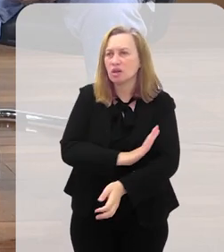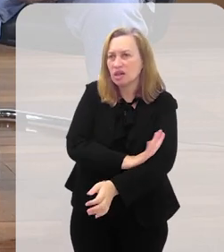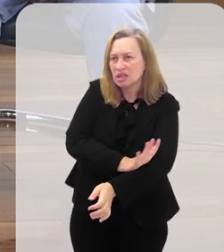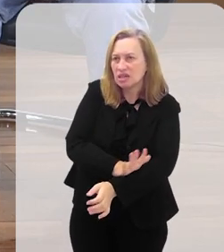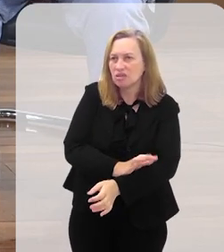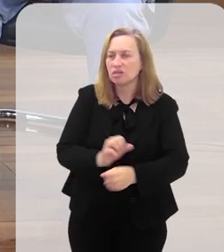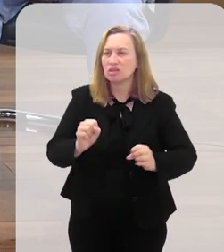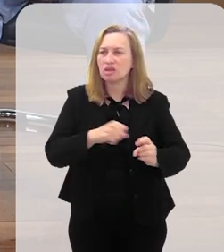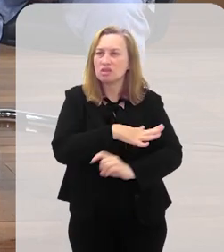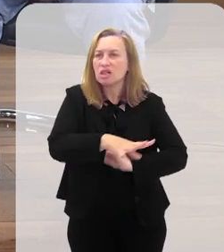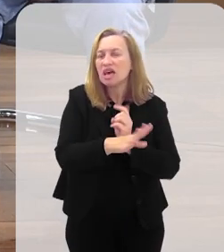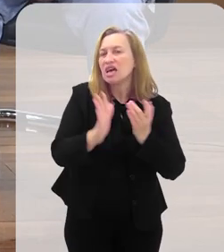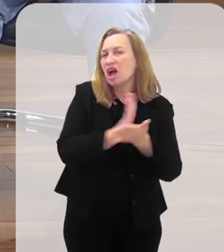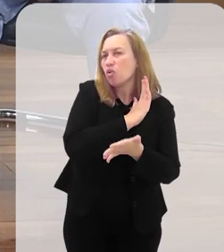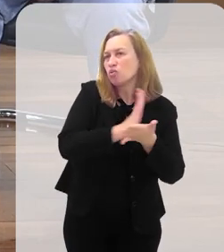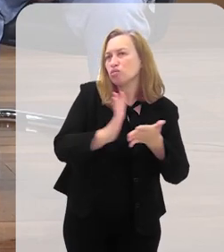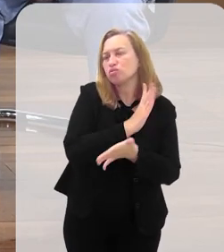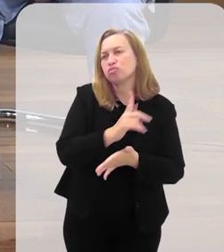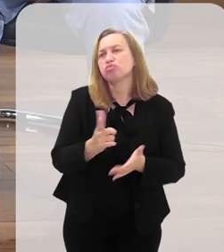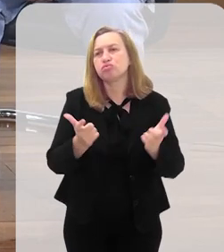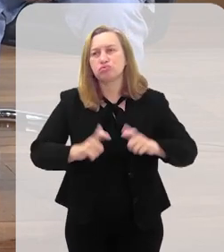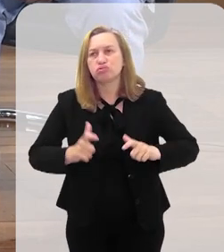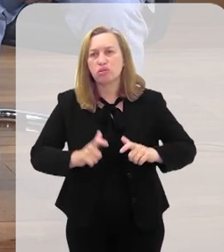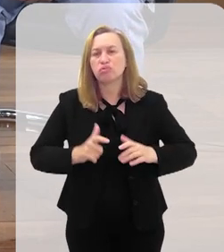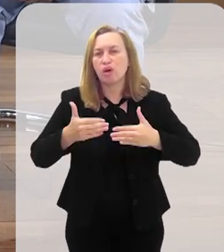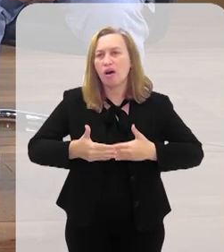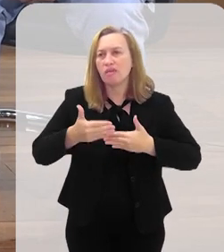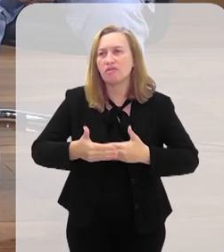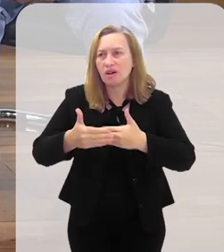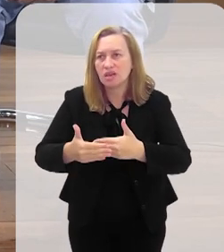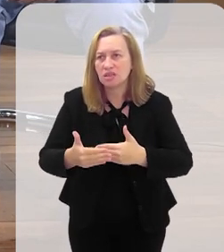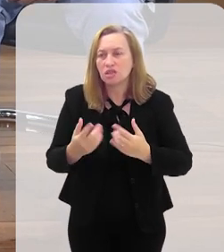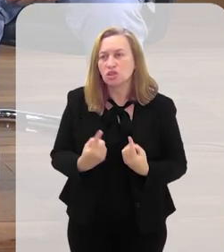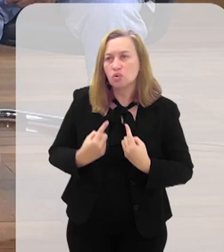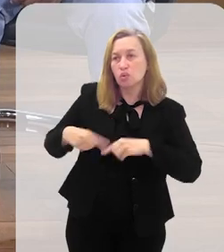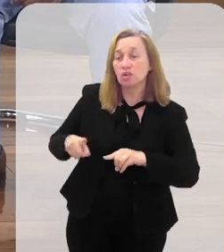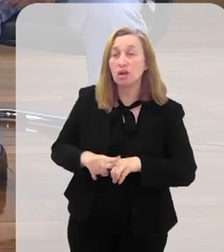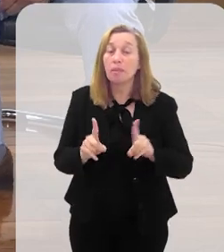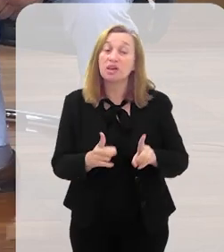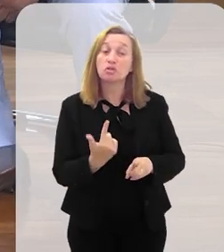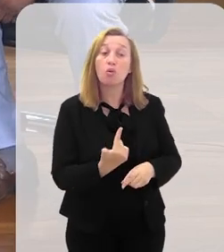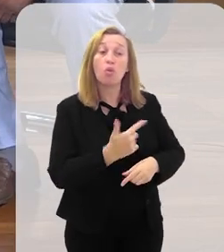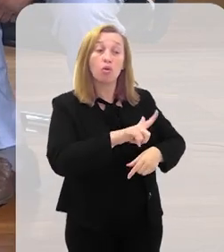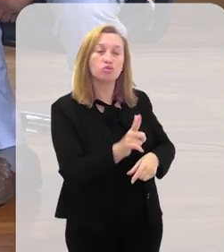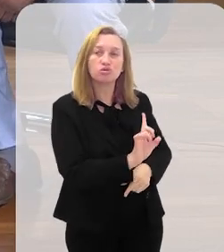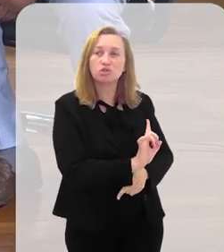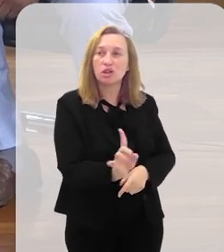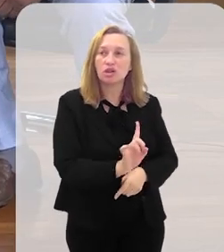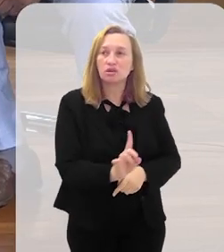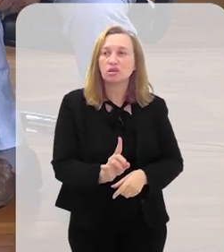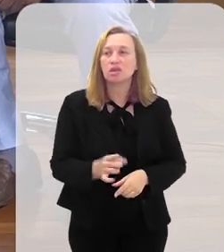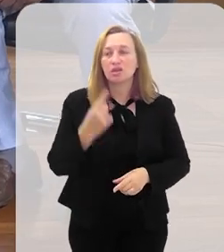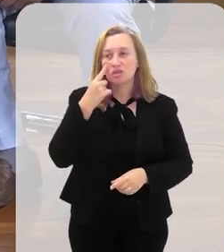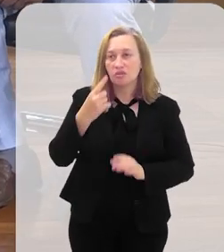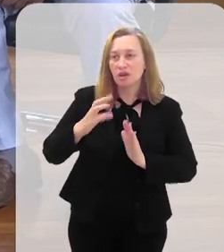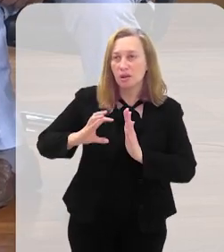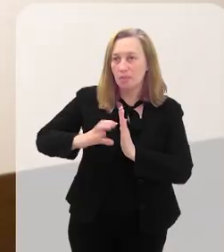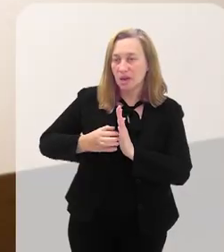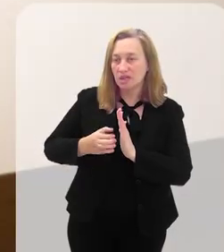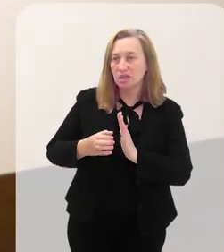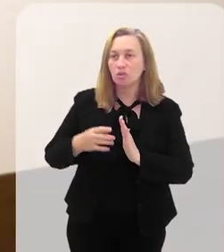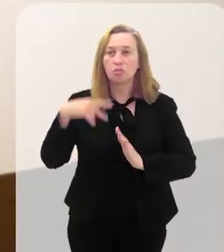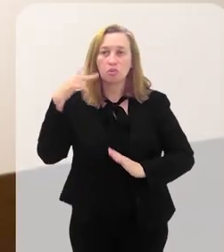sociedade. É engraçado que tem, em alguns lugares, que já avançam medidas de combate. Mas, em outros, não. O maior exemplo disso são os partidos